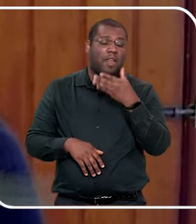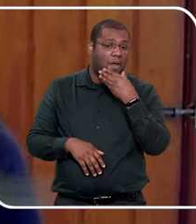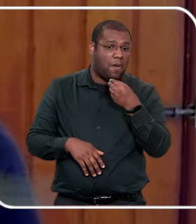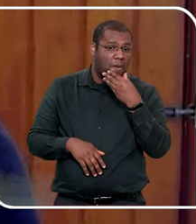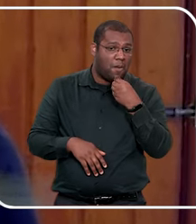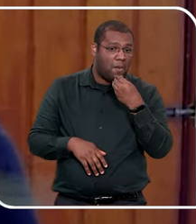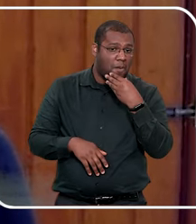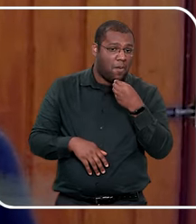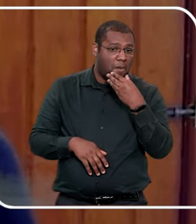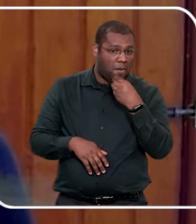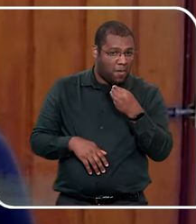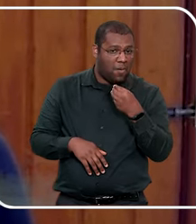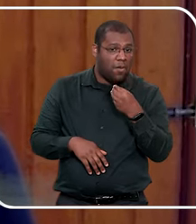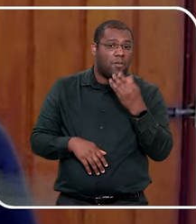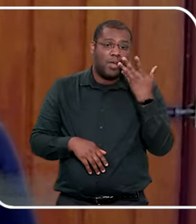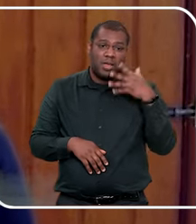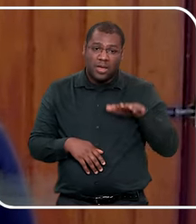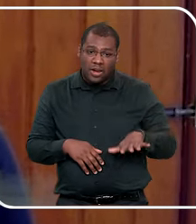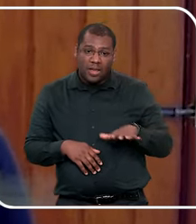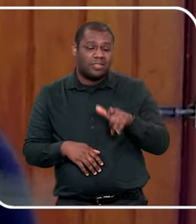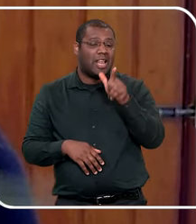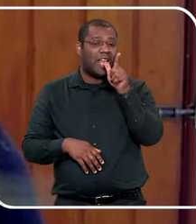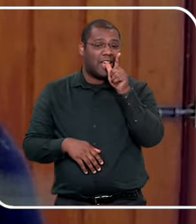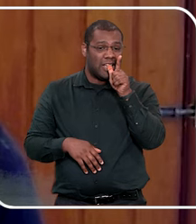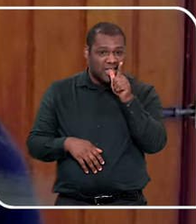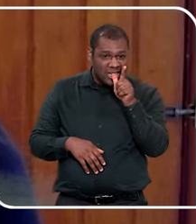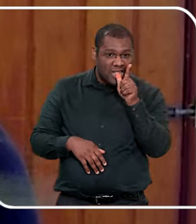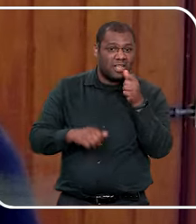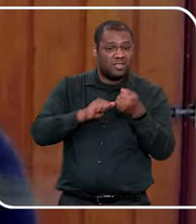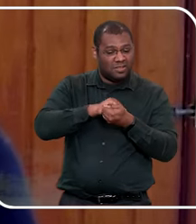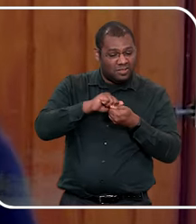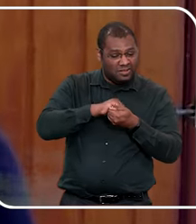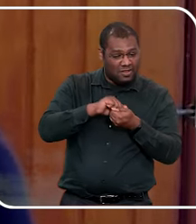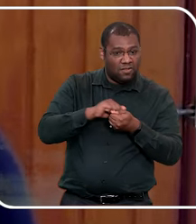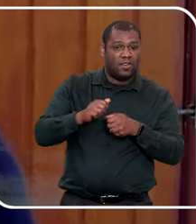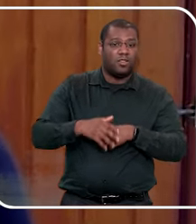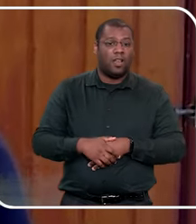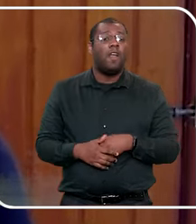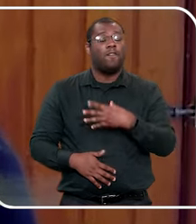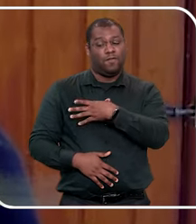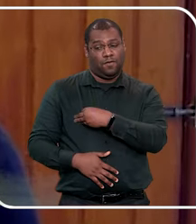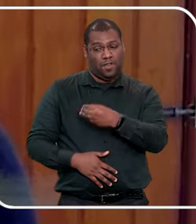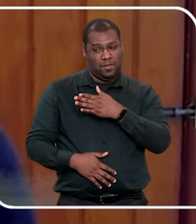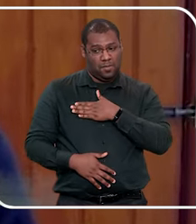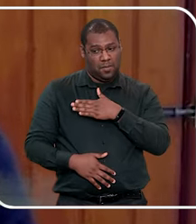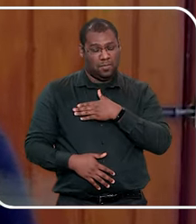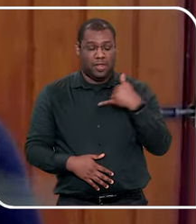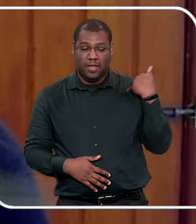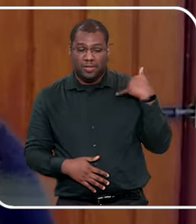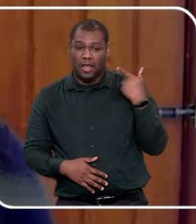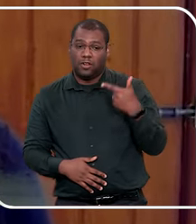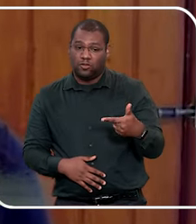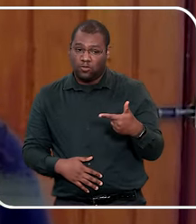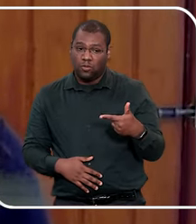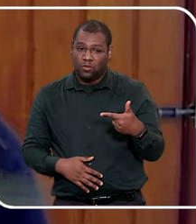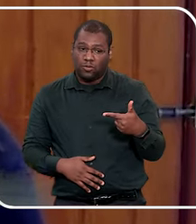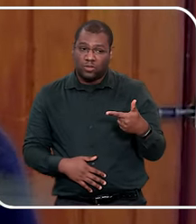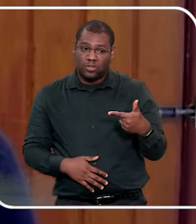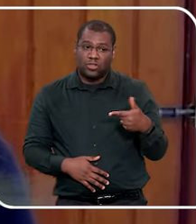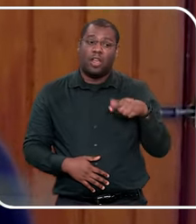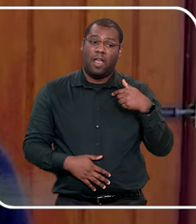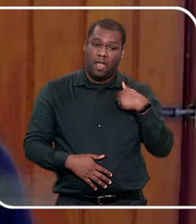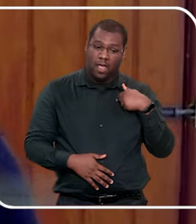né, a região íntima dela ali, então em crianças, eu desde pequenininho, com dois aninhos, eu já falo, pega aqui, abre,